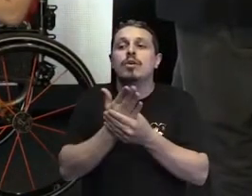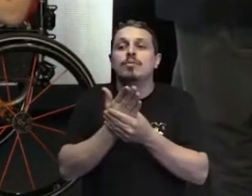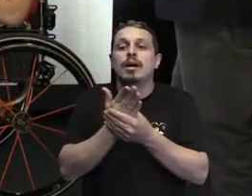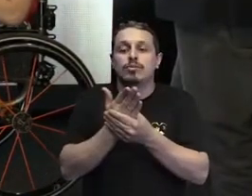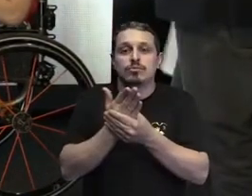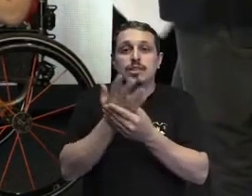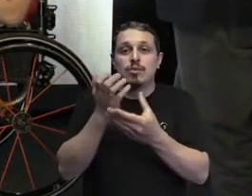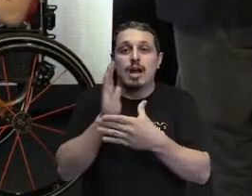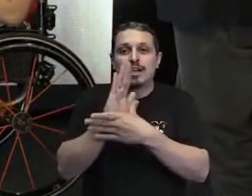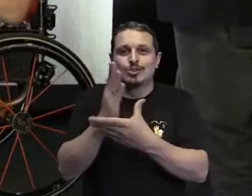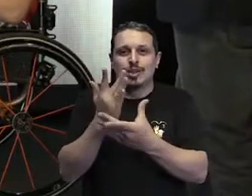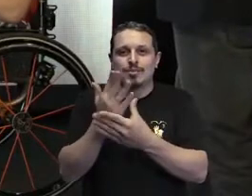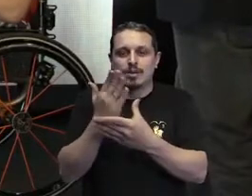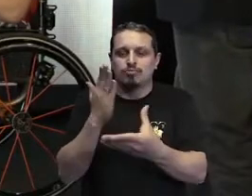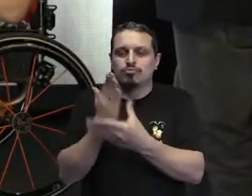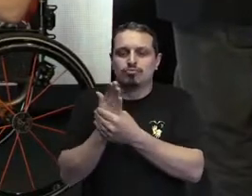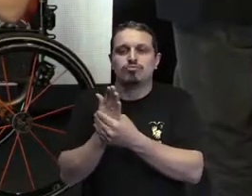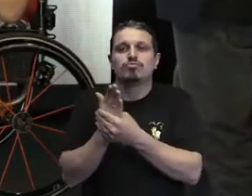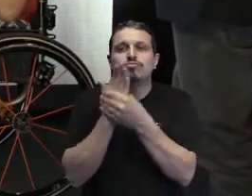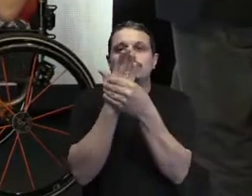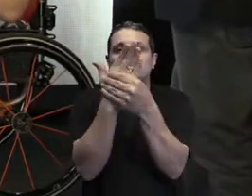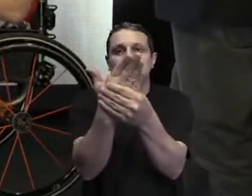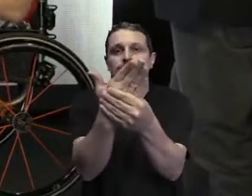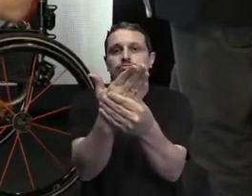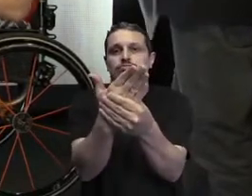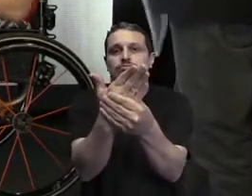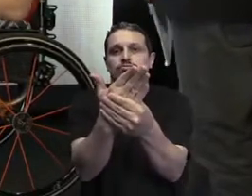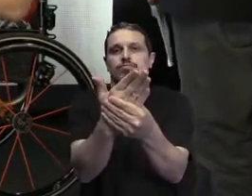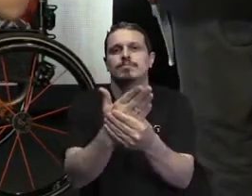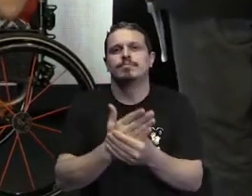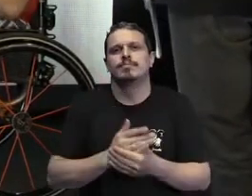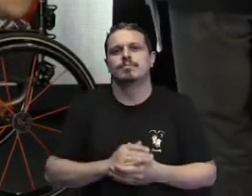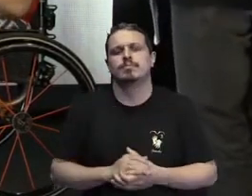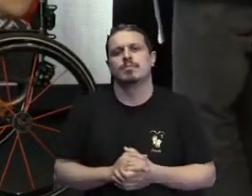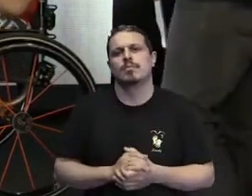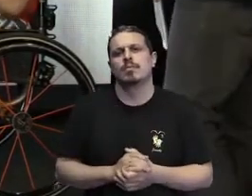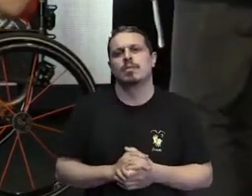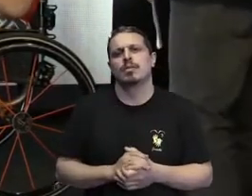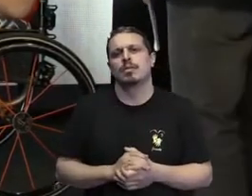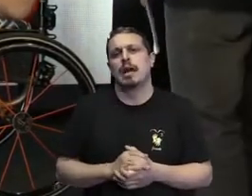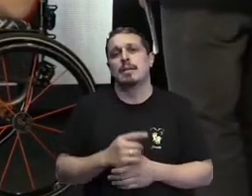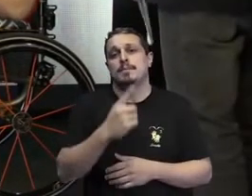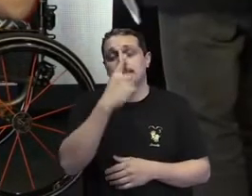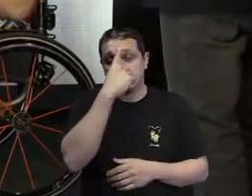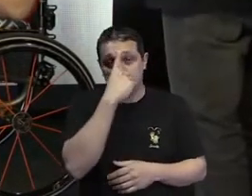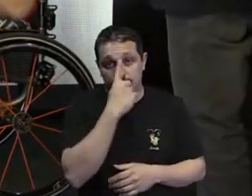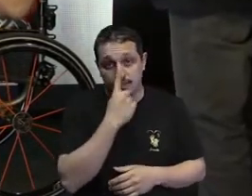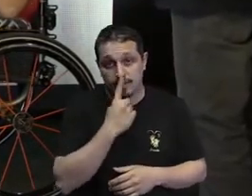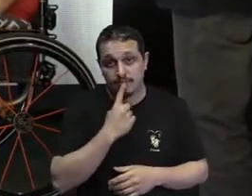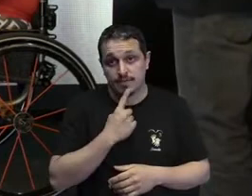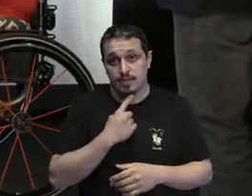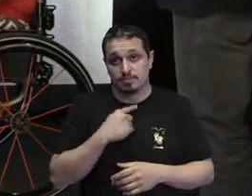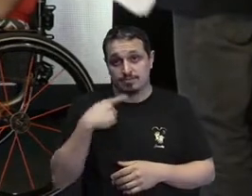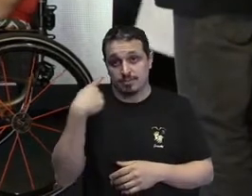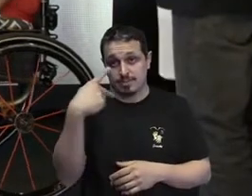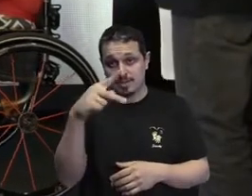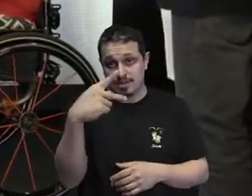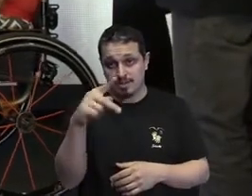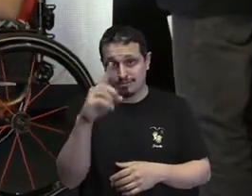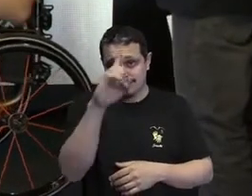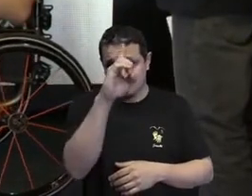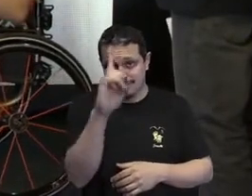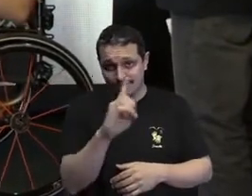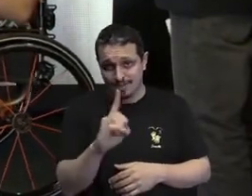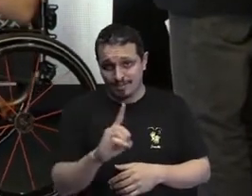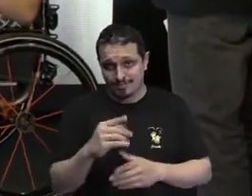de descobrimento da sua personalidade como uma mulher com deficiência? Até chegar a ter um